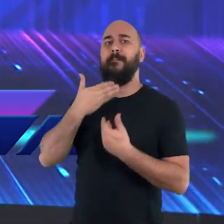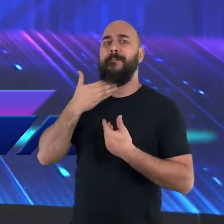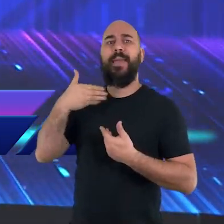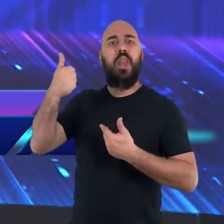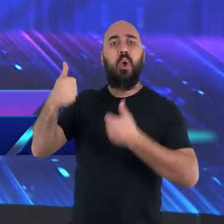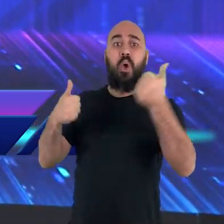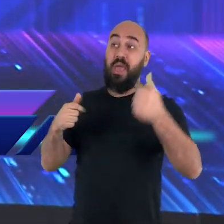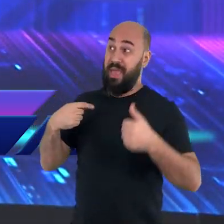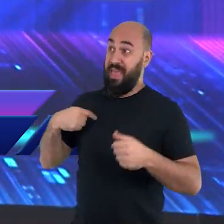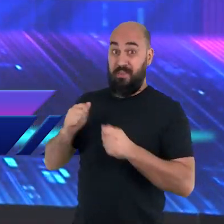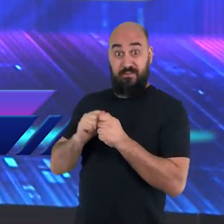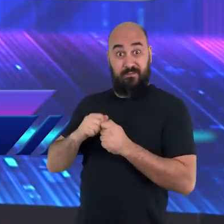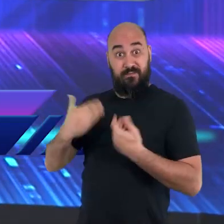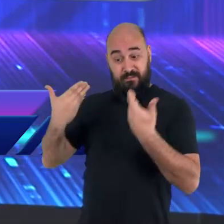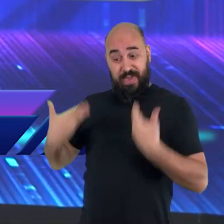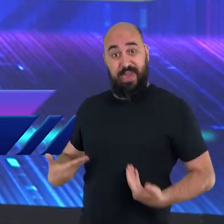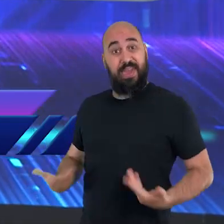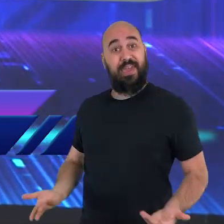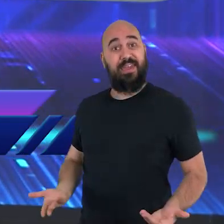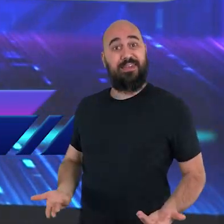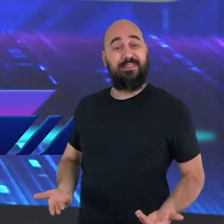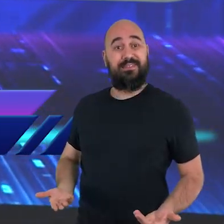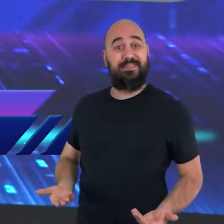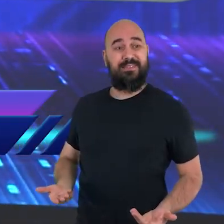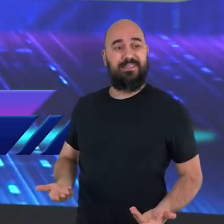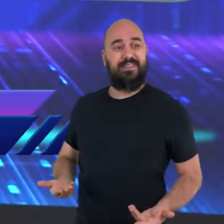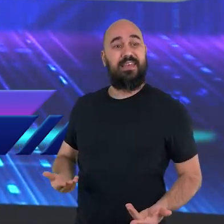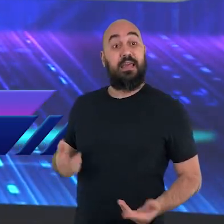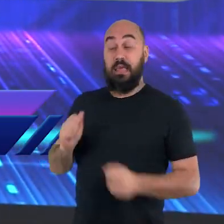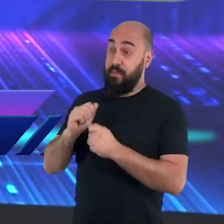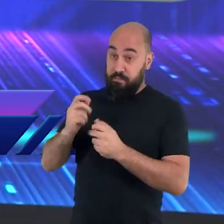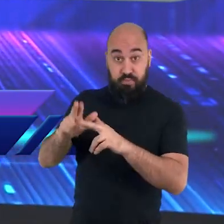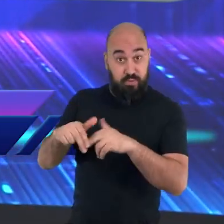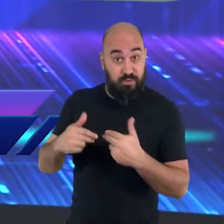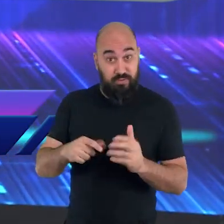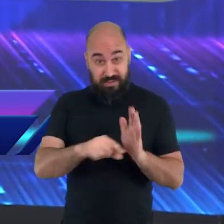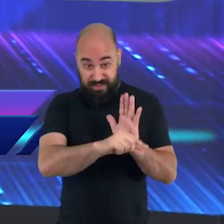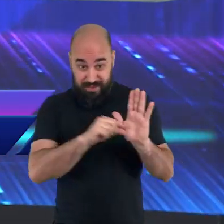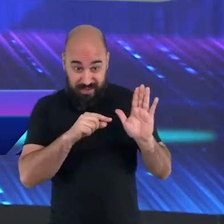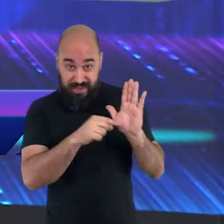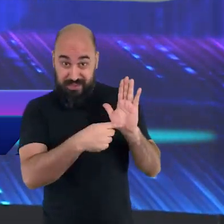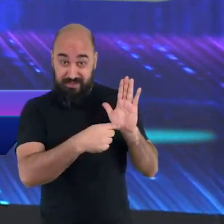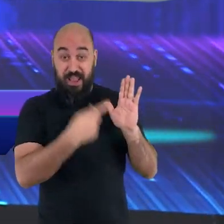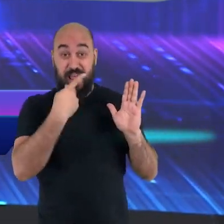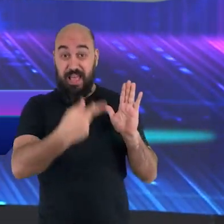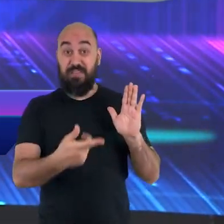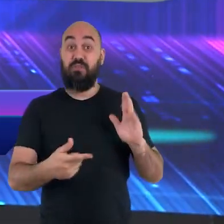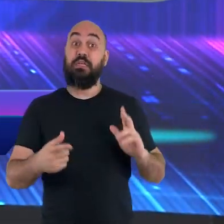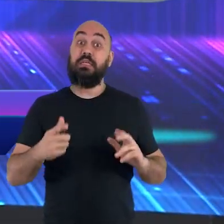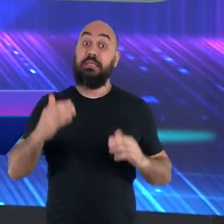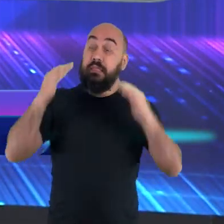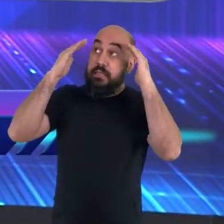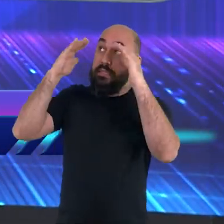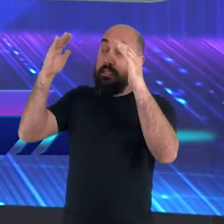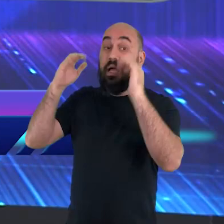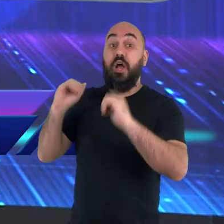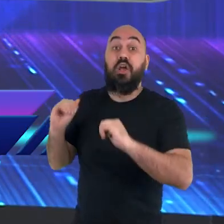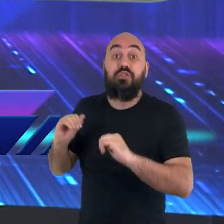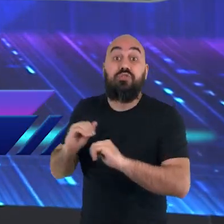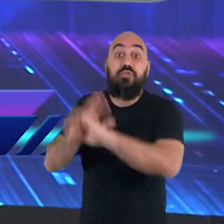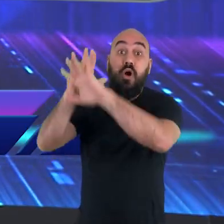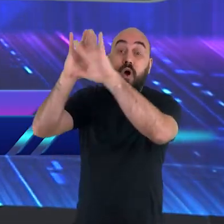isso que o texto está dizendo. Tema a Deus e dê glórias a Ele. Porque chegou a hora do juízo. E adore esse Senhor.